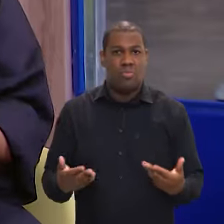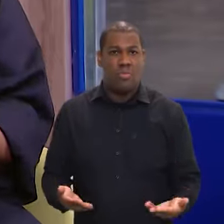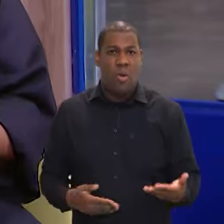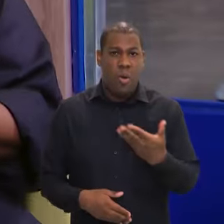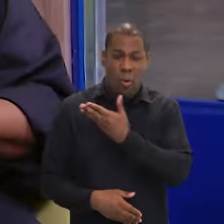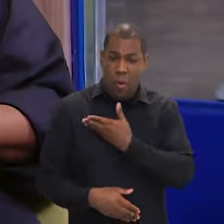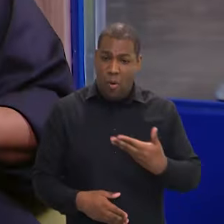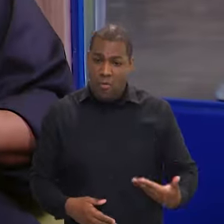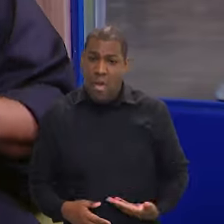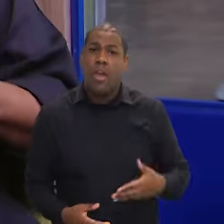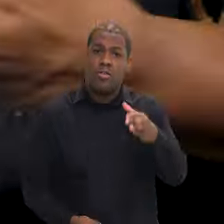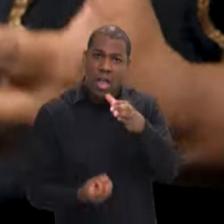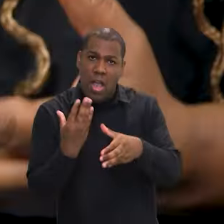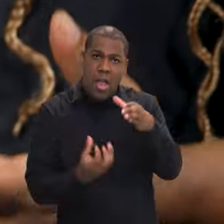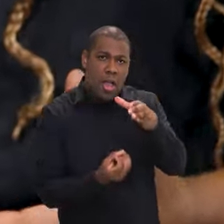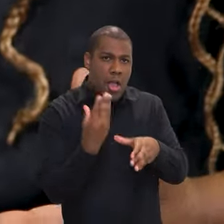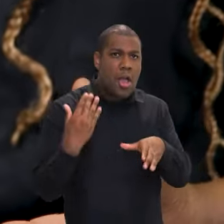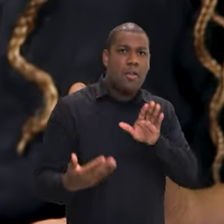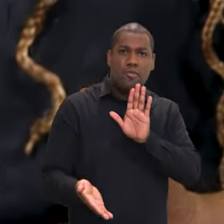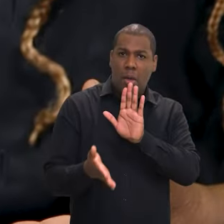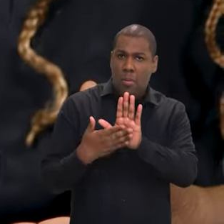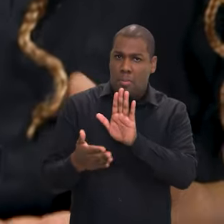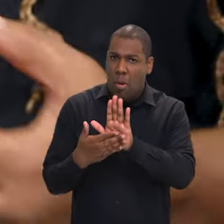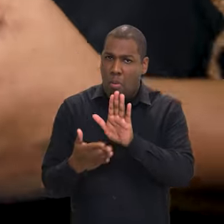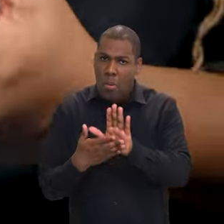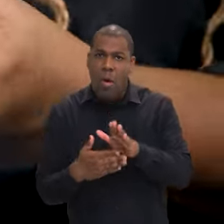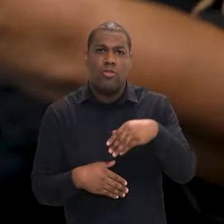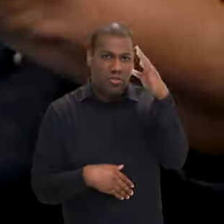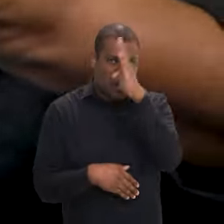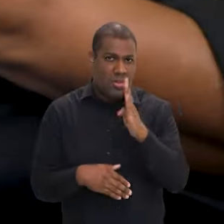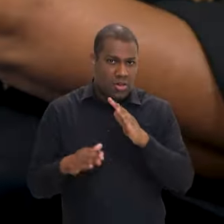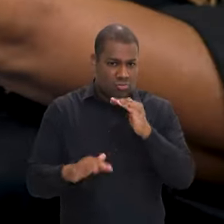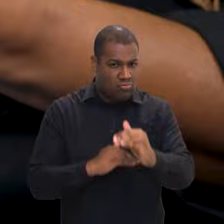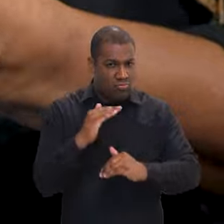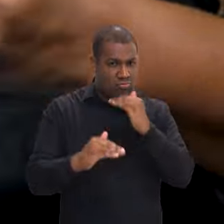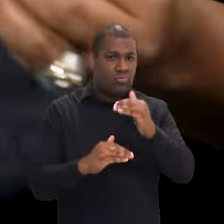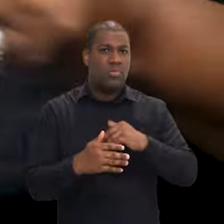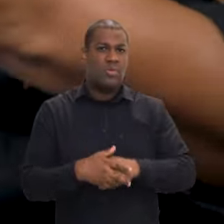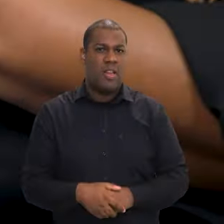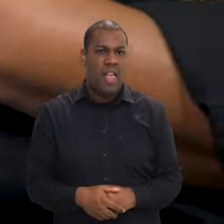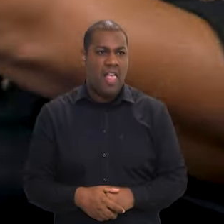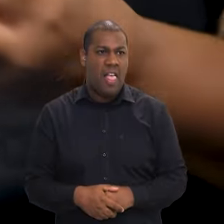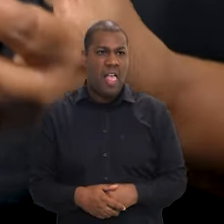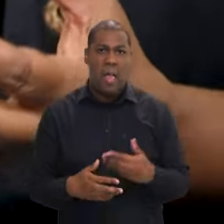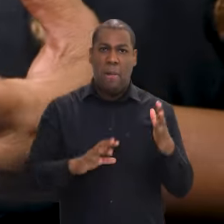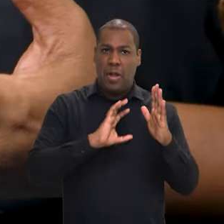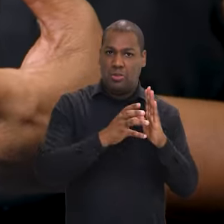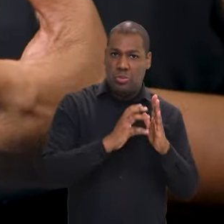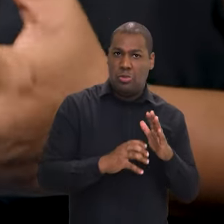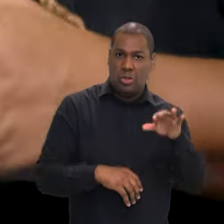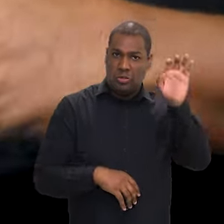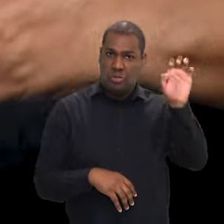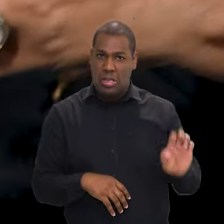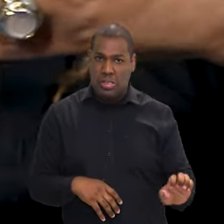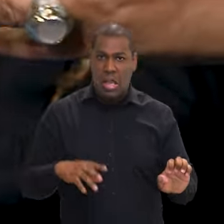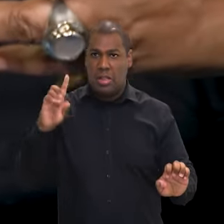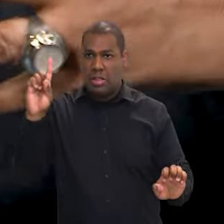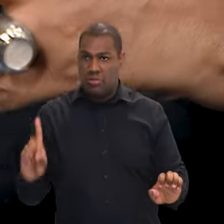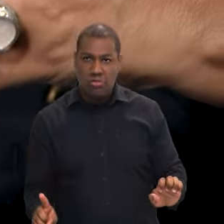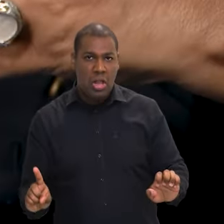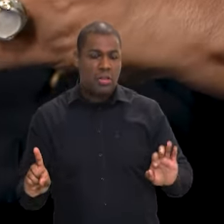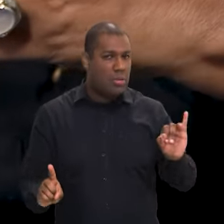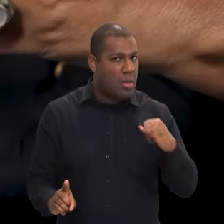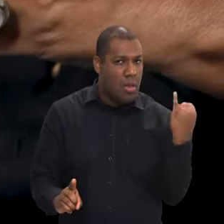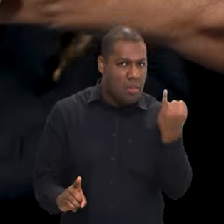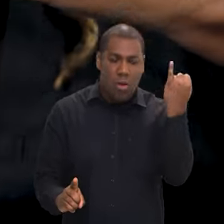descredibilizando o governo que está proporcionando isso. Isso não é uma invenção, isso não é coisa de esquerda nem de direita, é o próprio